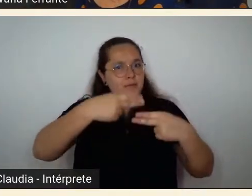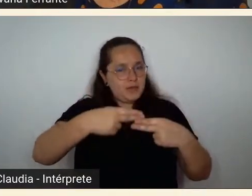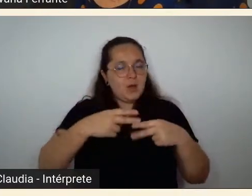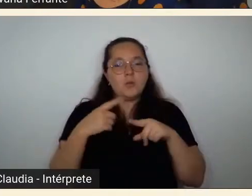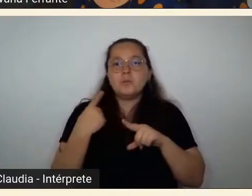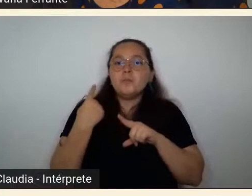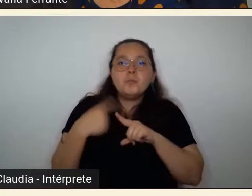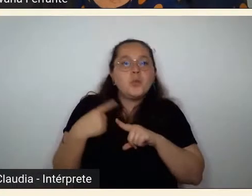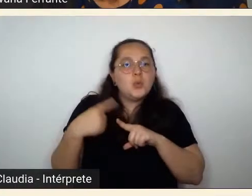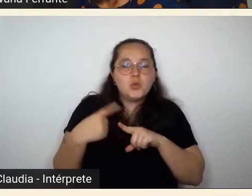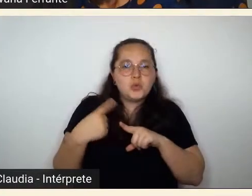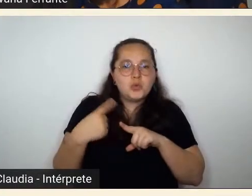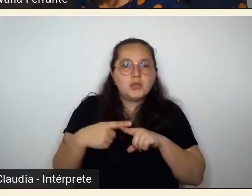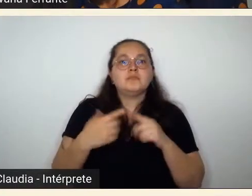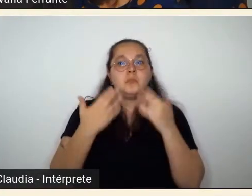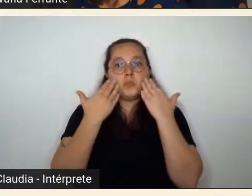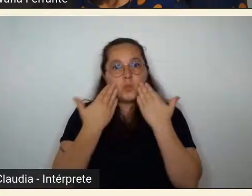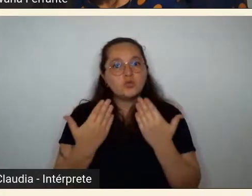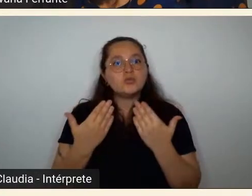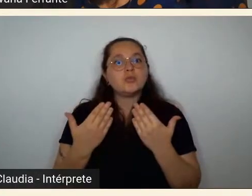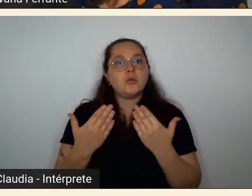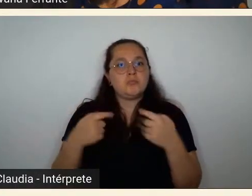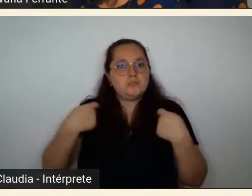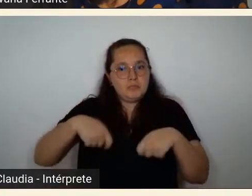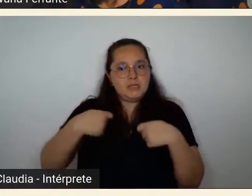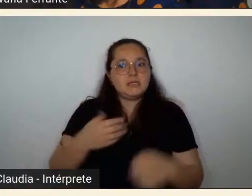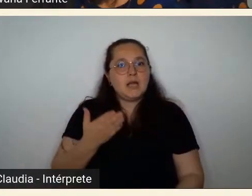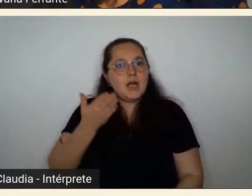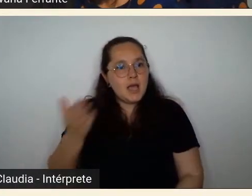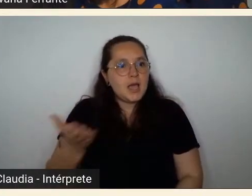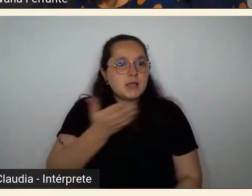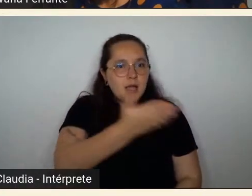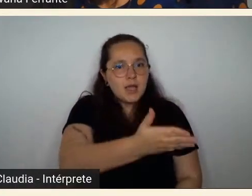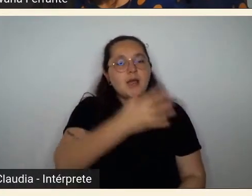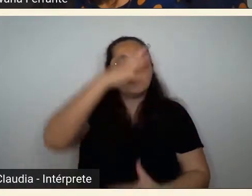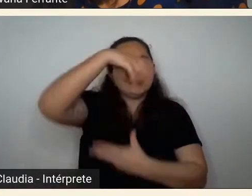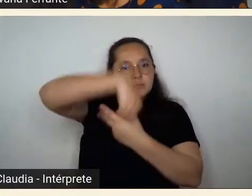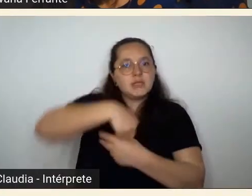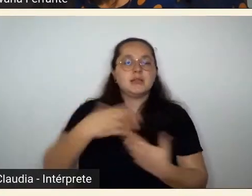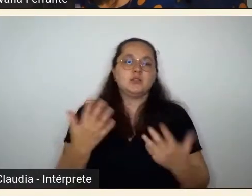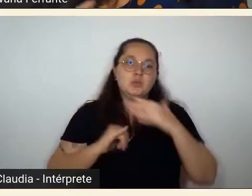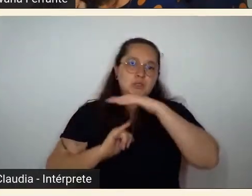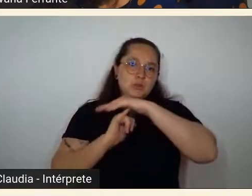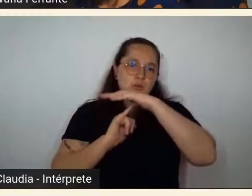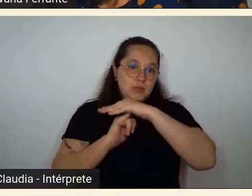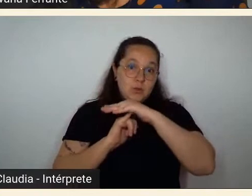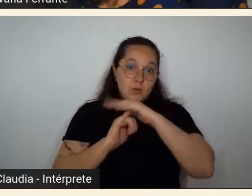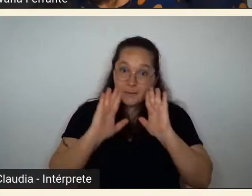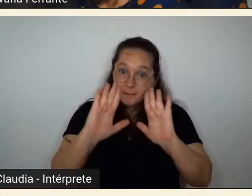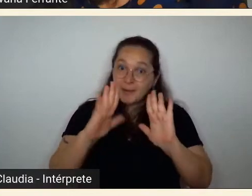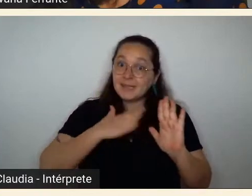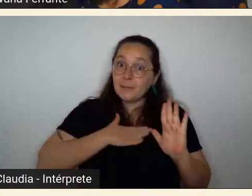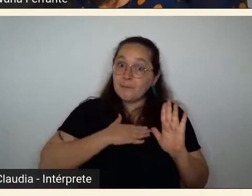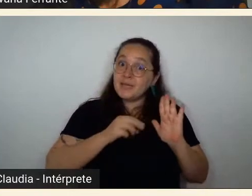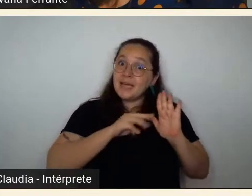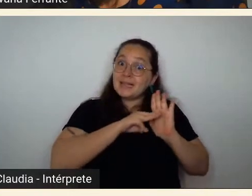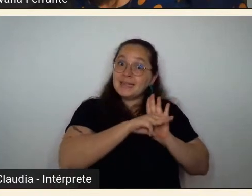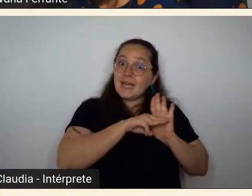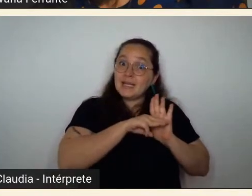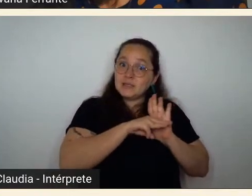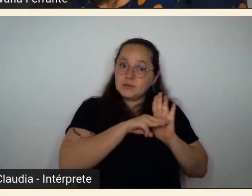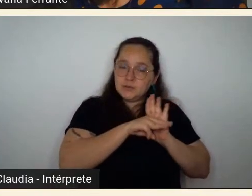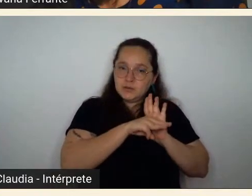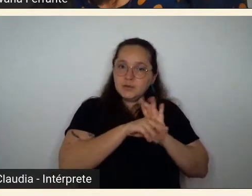essa institucionalização das obras isso como eu falei a metodologia que eu sigo que é essa questão da institucionalização